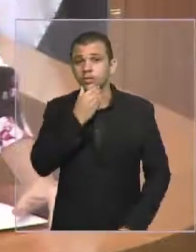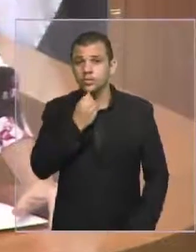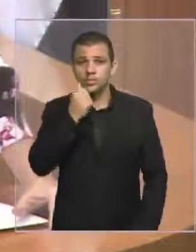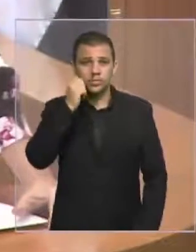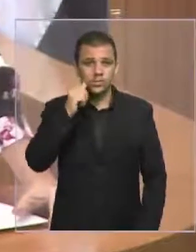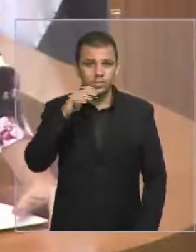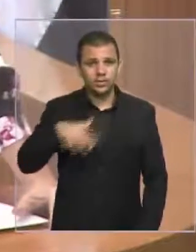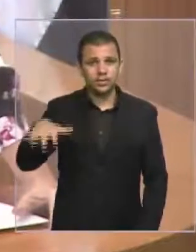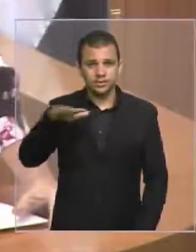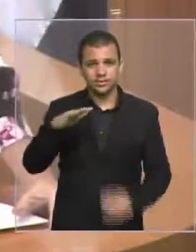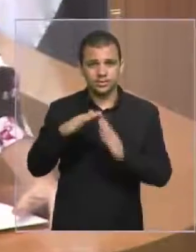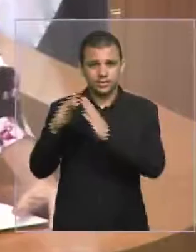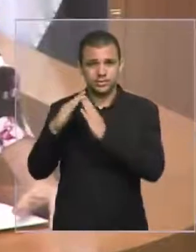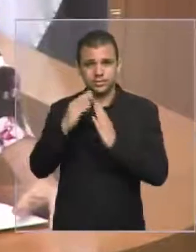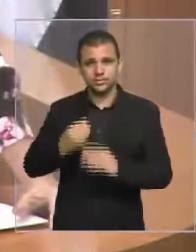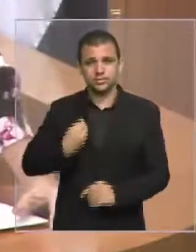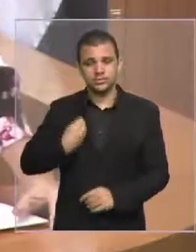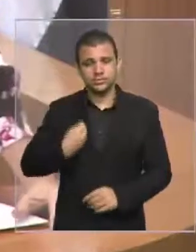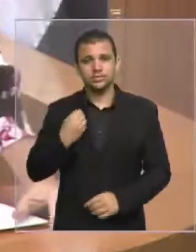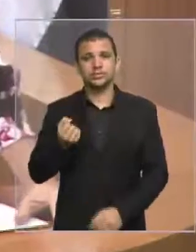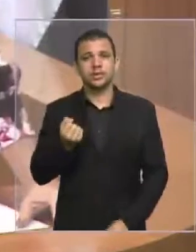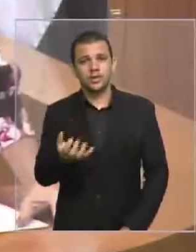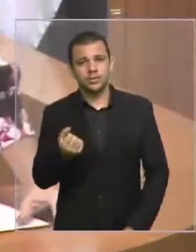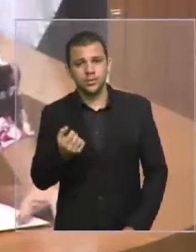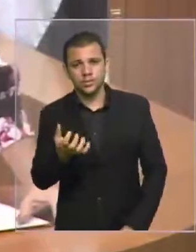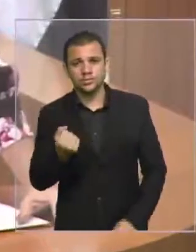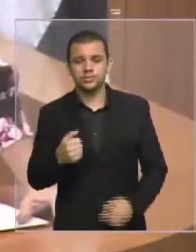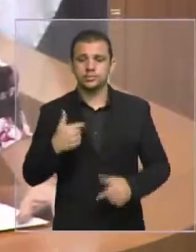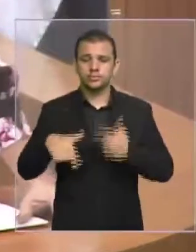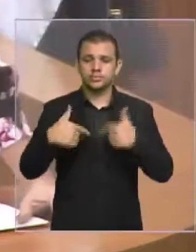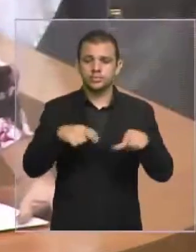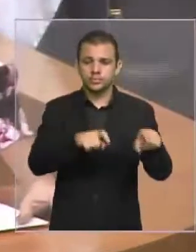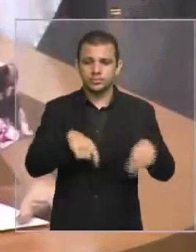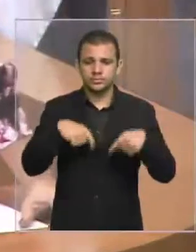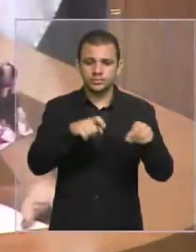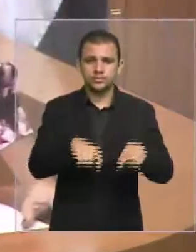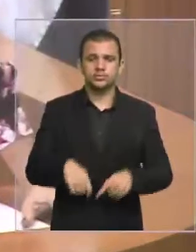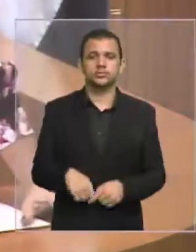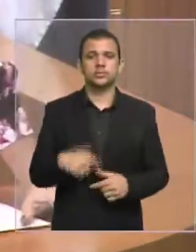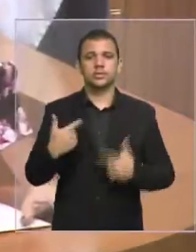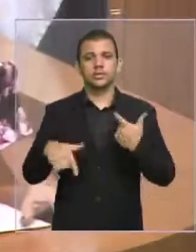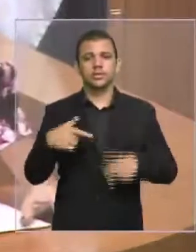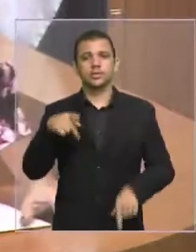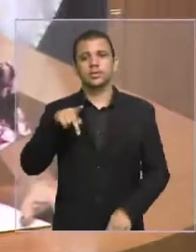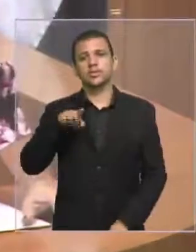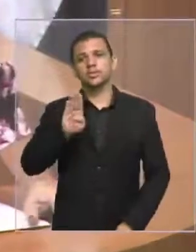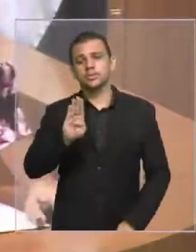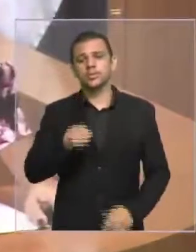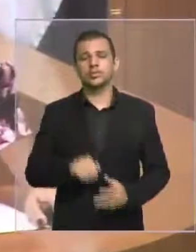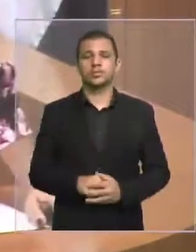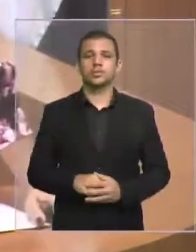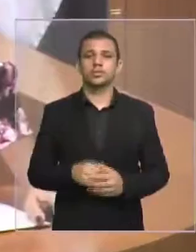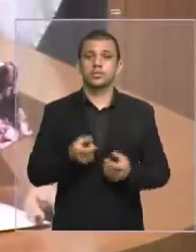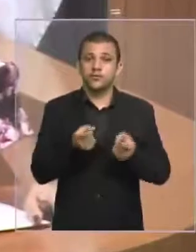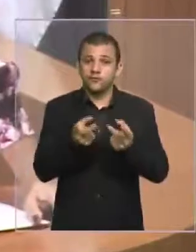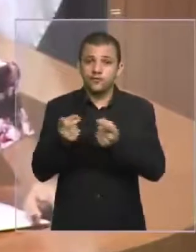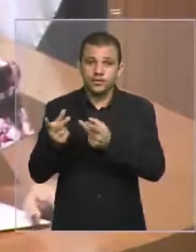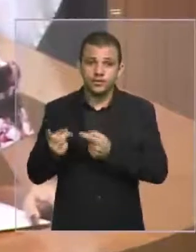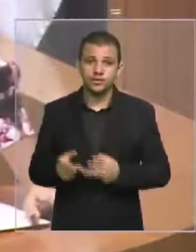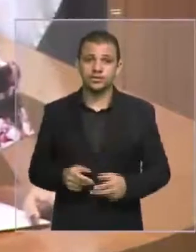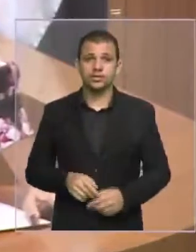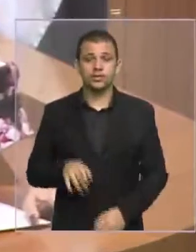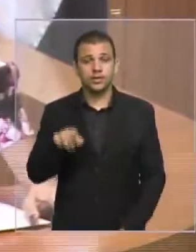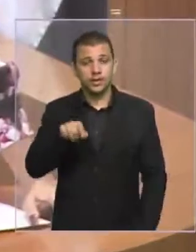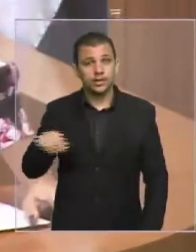aposentados, agricultores, servidores públicos, comerciantes, que se